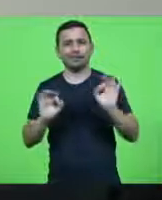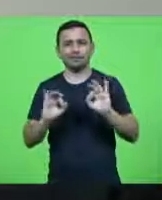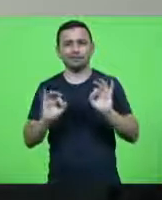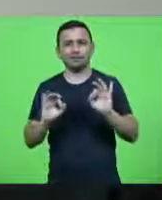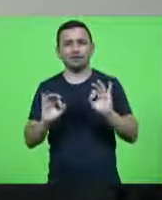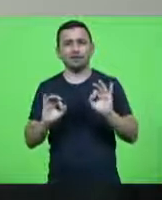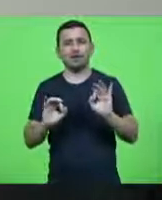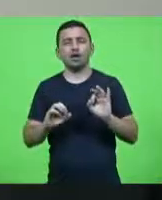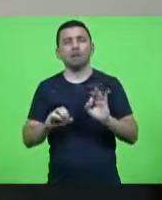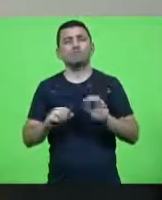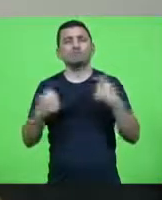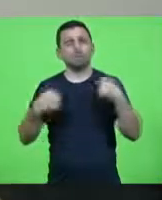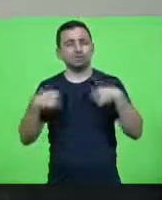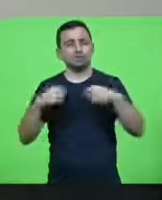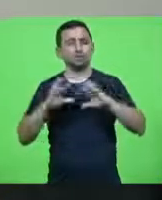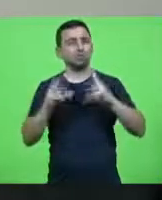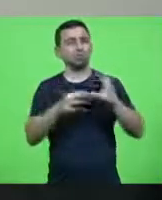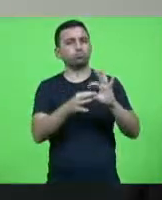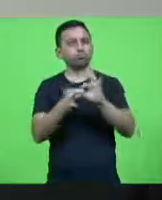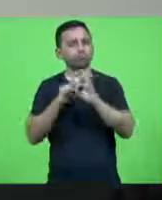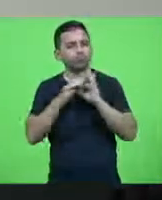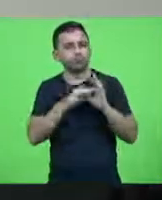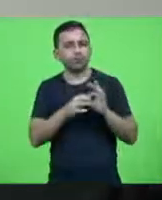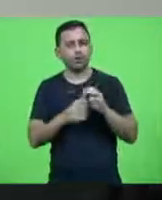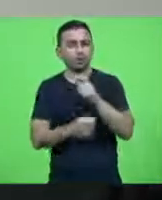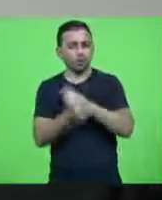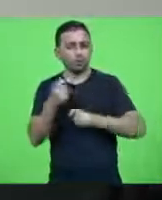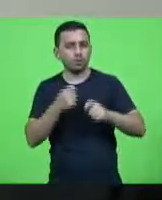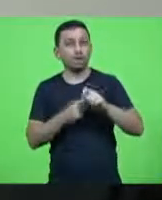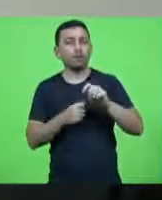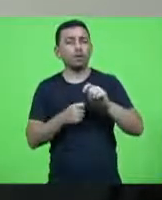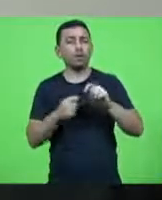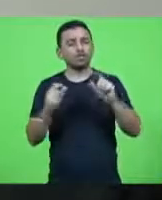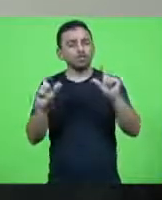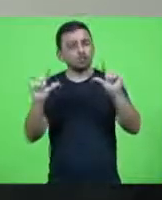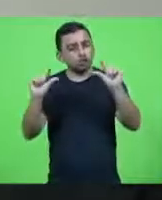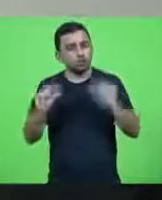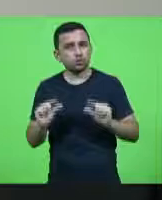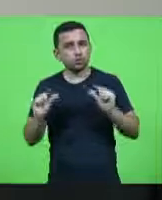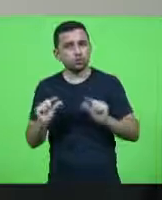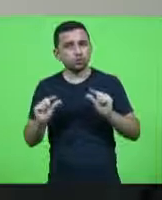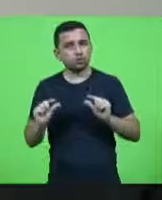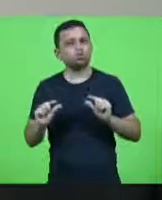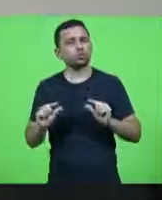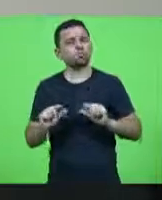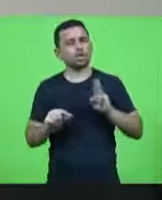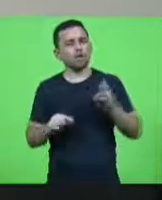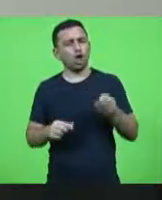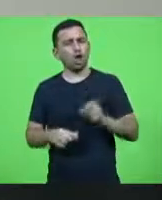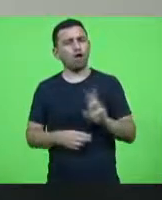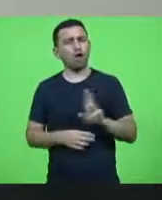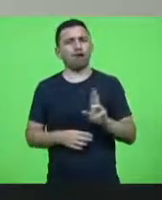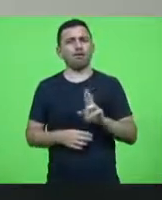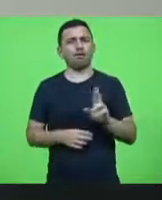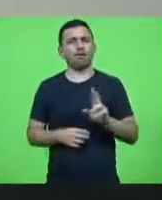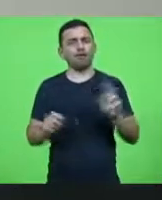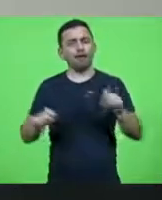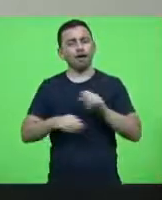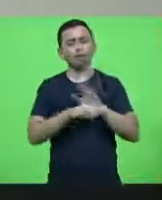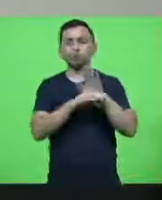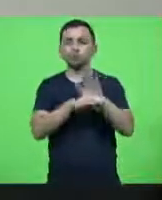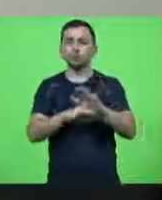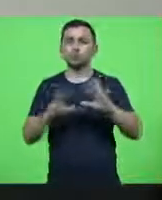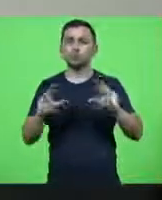eleições unificadas com uma economia de milhões de reais para os cofres públicos contribuindo para todo mundo